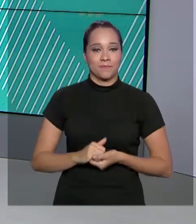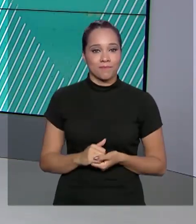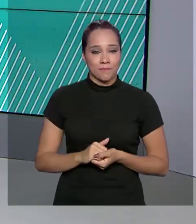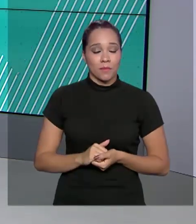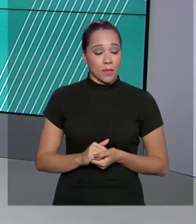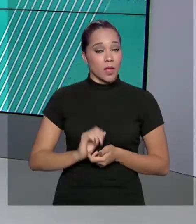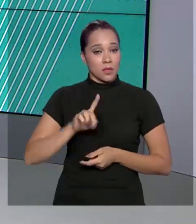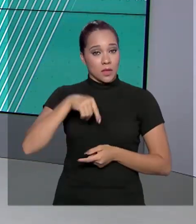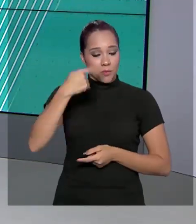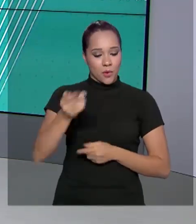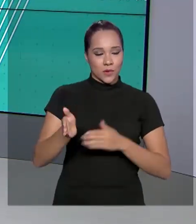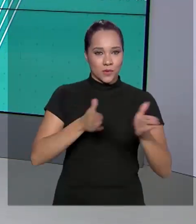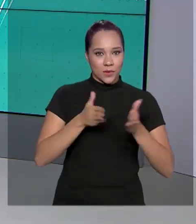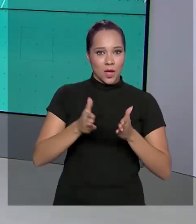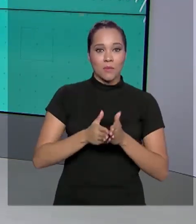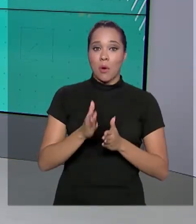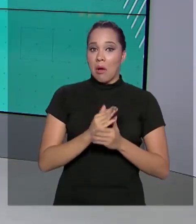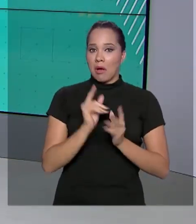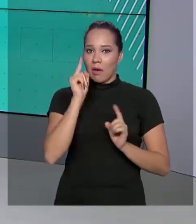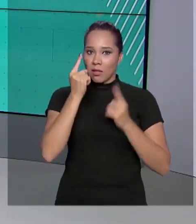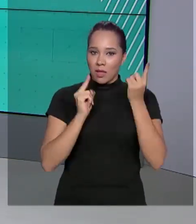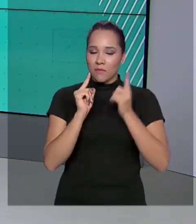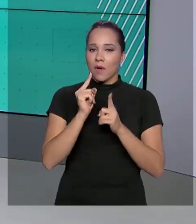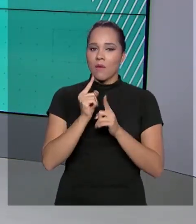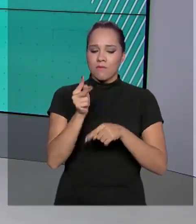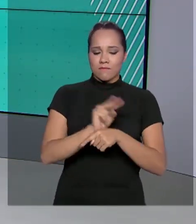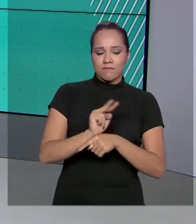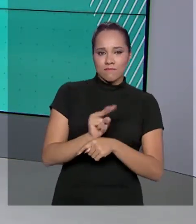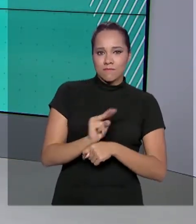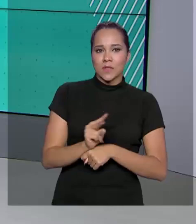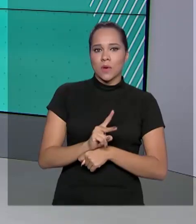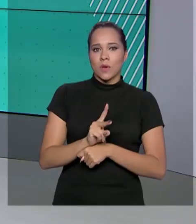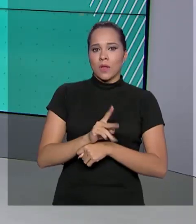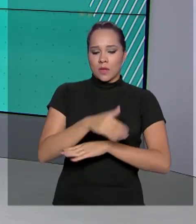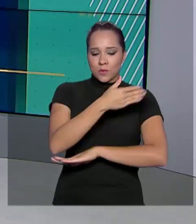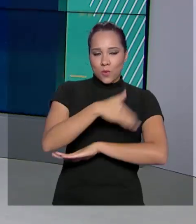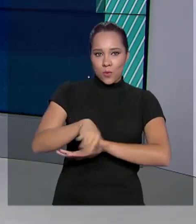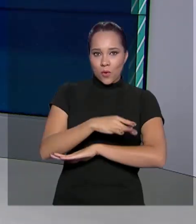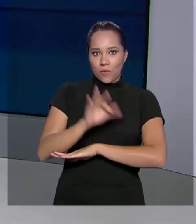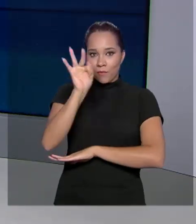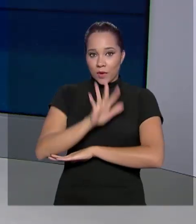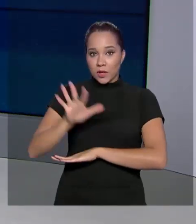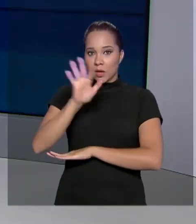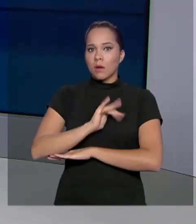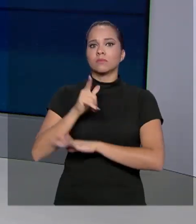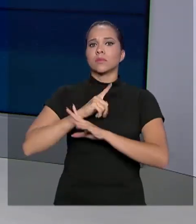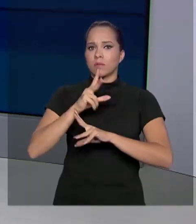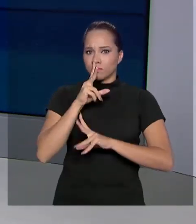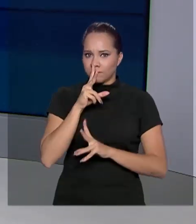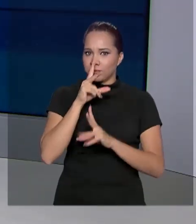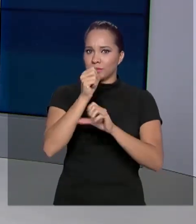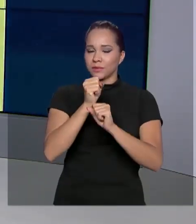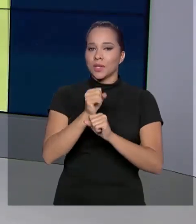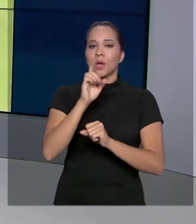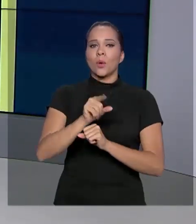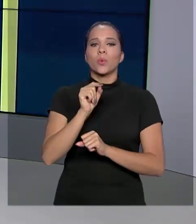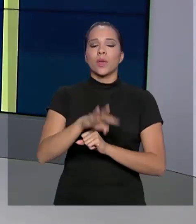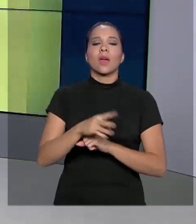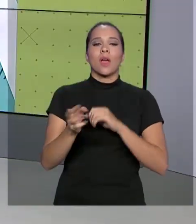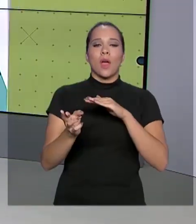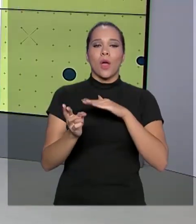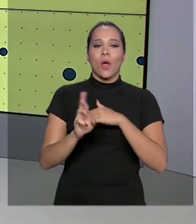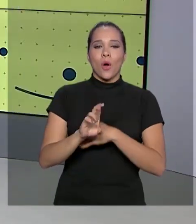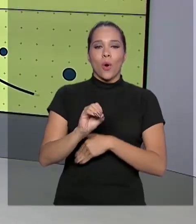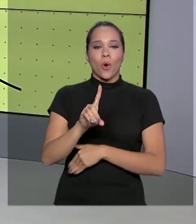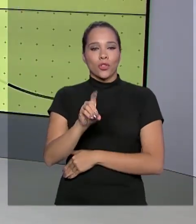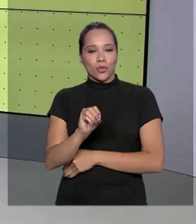depois do período de carnaval, a fiscalização nas rodovias federais está sendo intensificada. É a Operação Rodovida, da